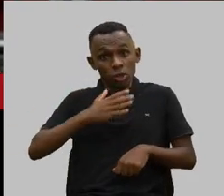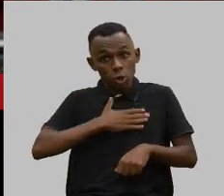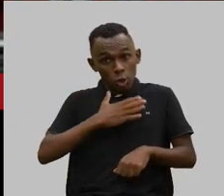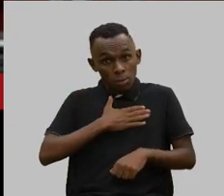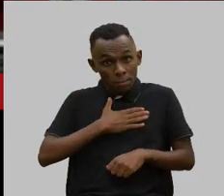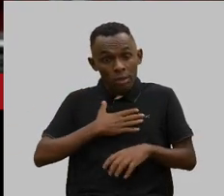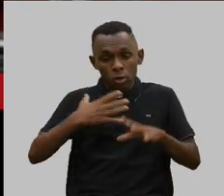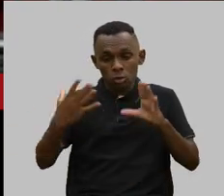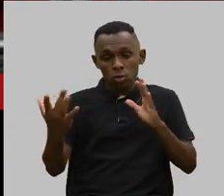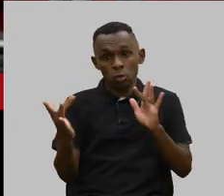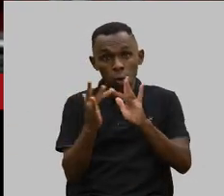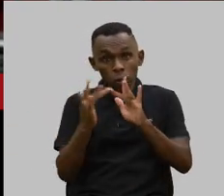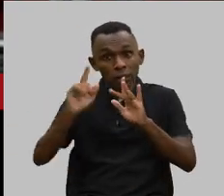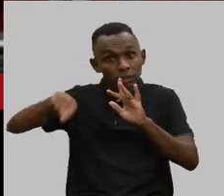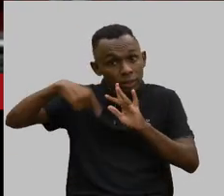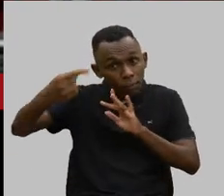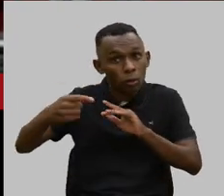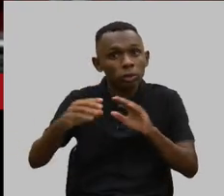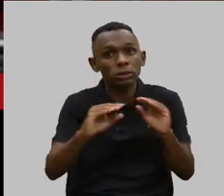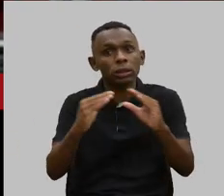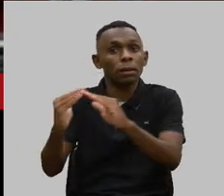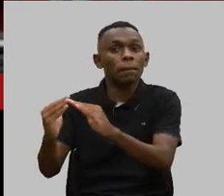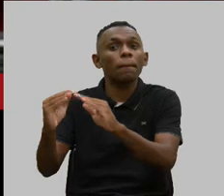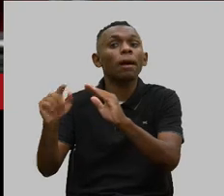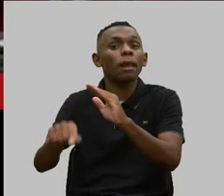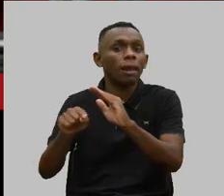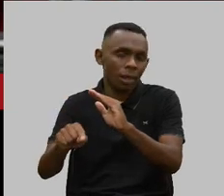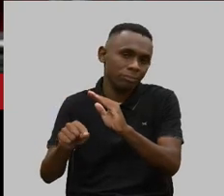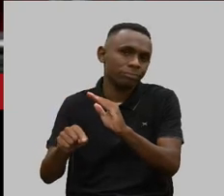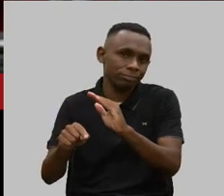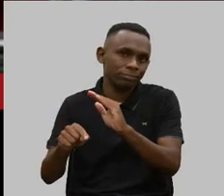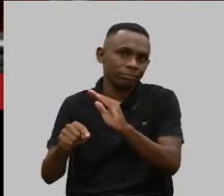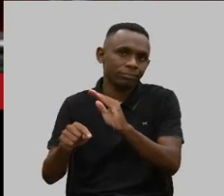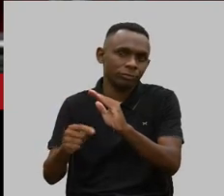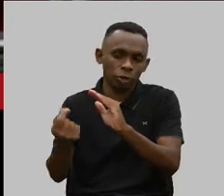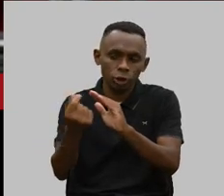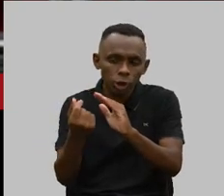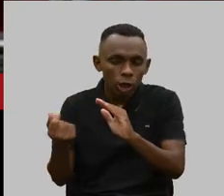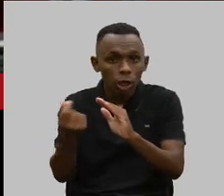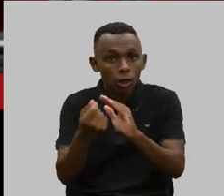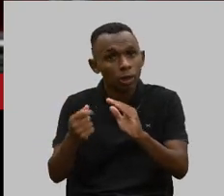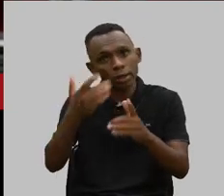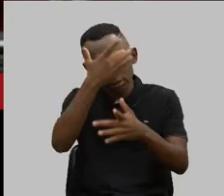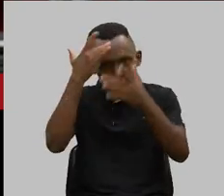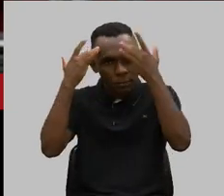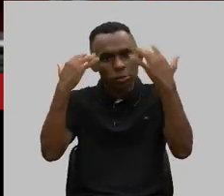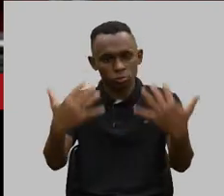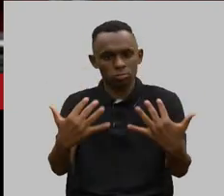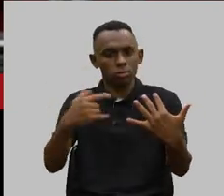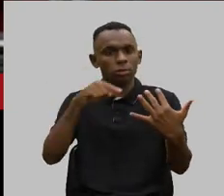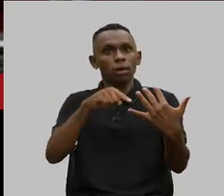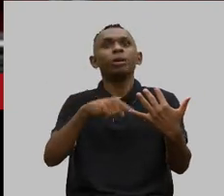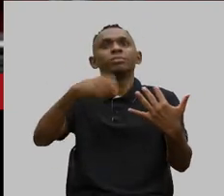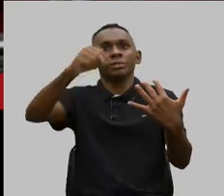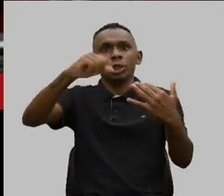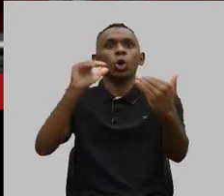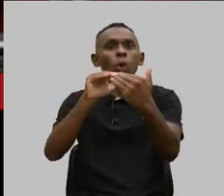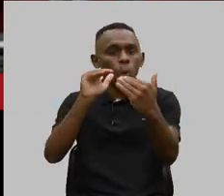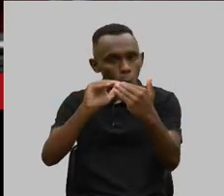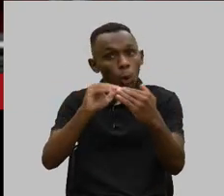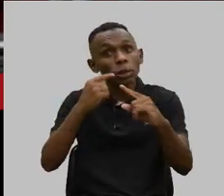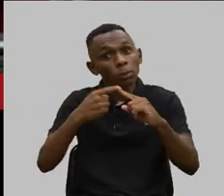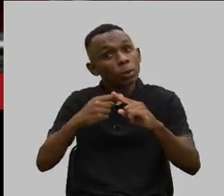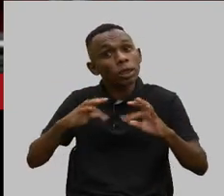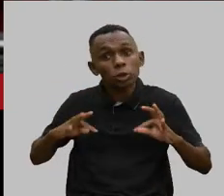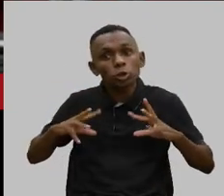depois vai ganhar dinheiro lá no consultório dele. É o que acontece. Todas as mães que estão aqui estão me olhando com cara de sim, porque todo